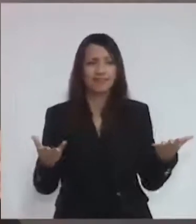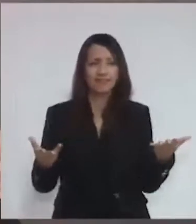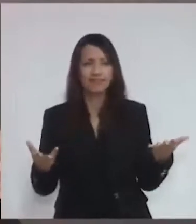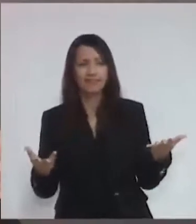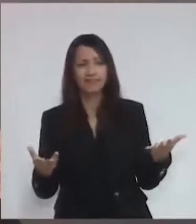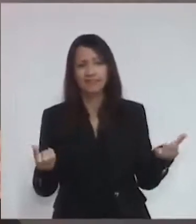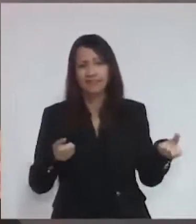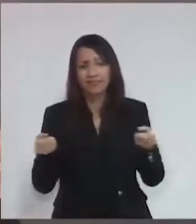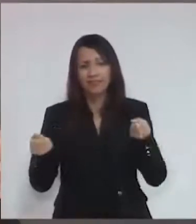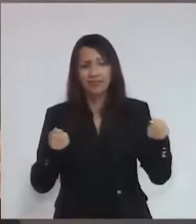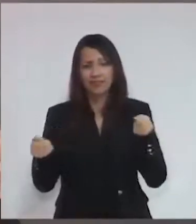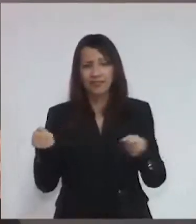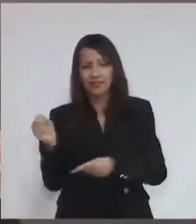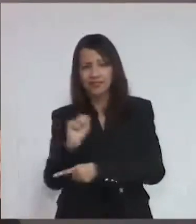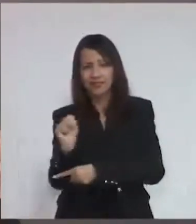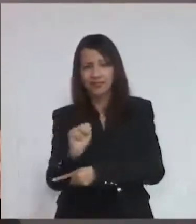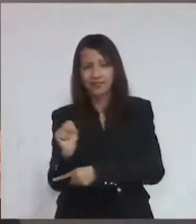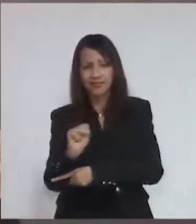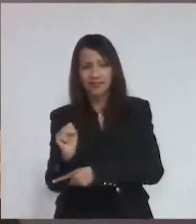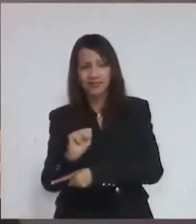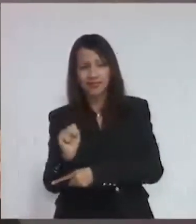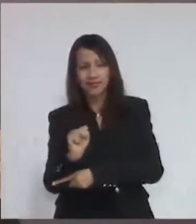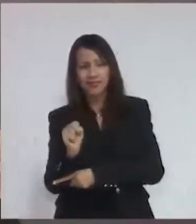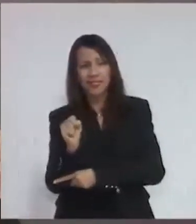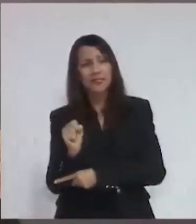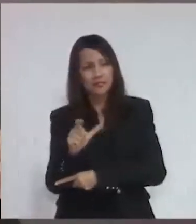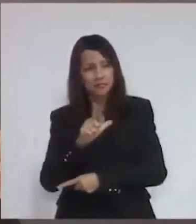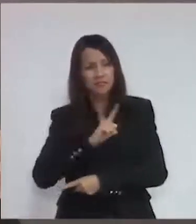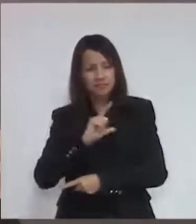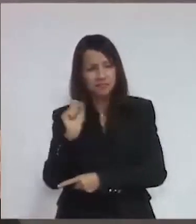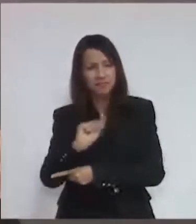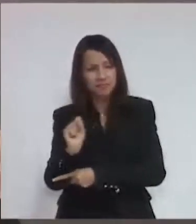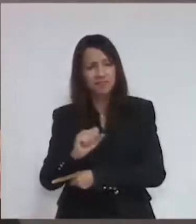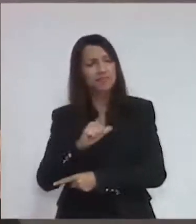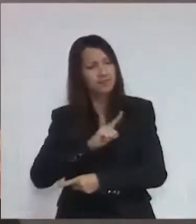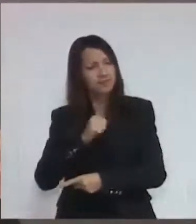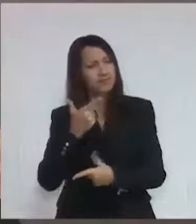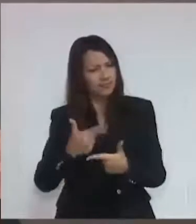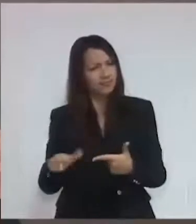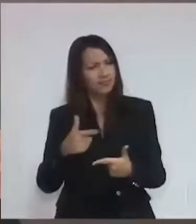Viaturas. Mesmo as viaturas estando com o problema que estão,